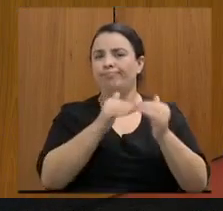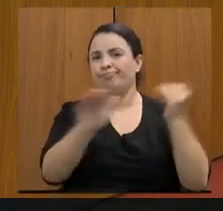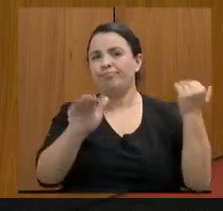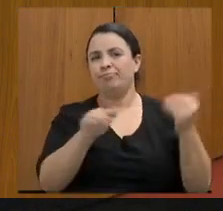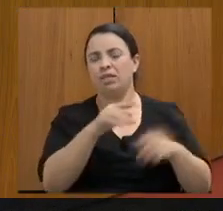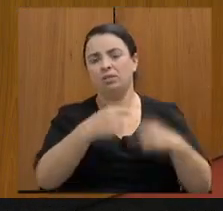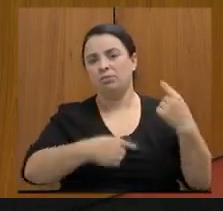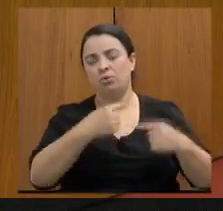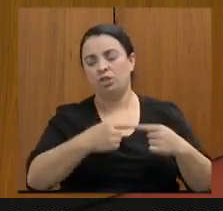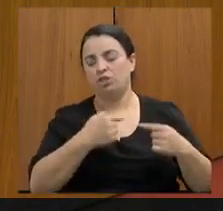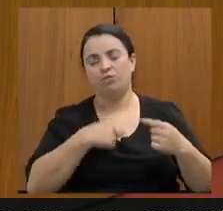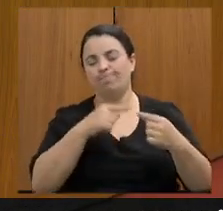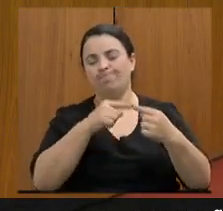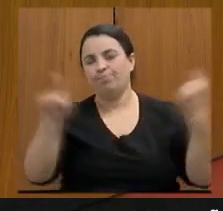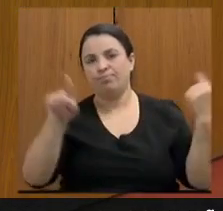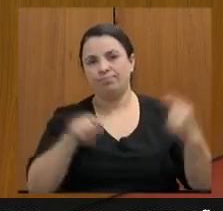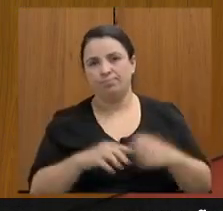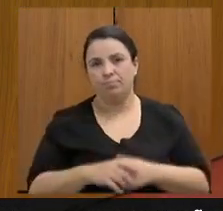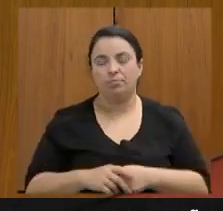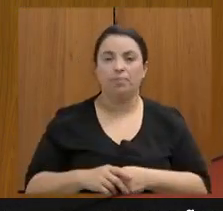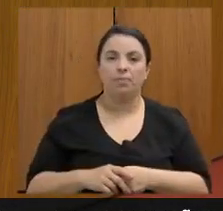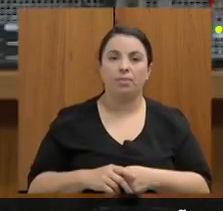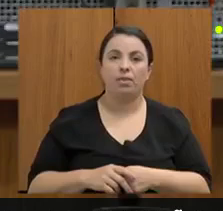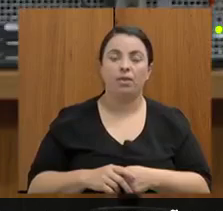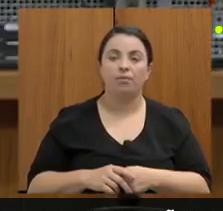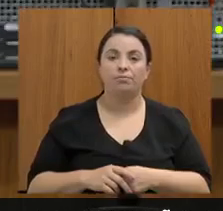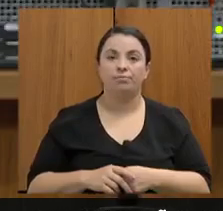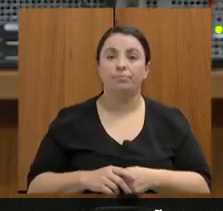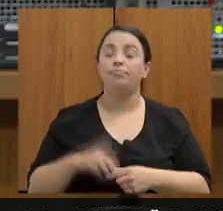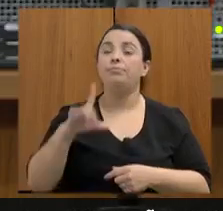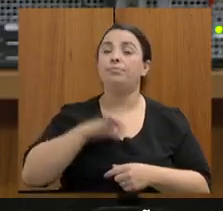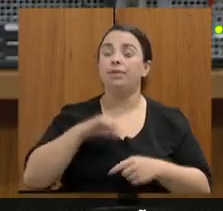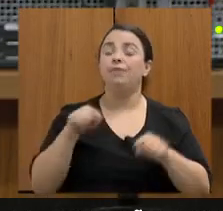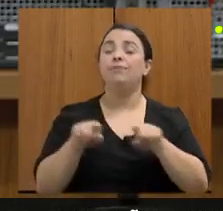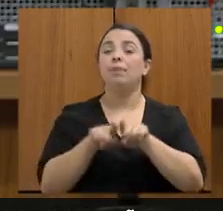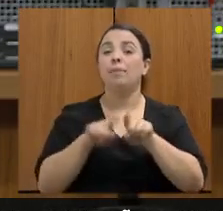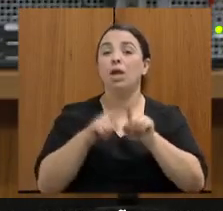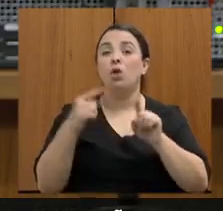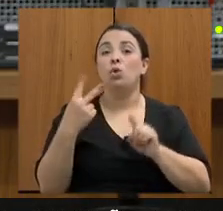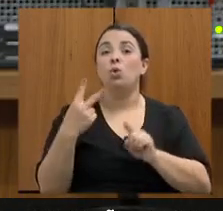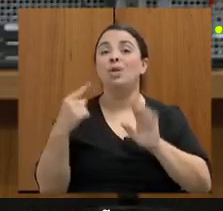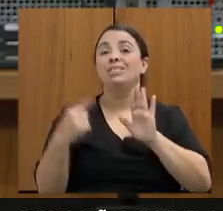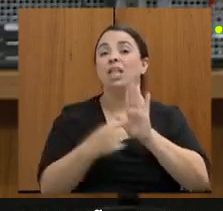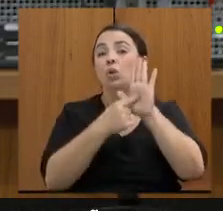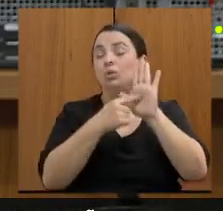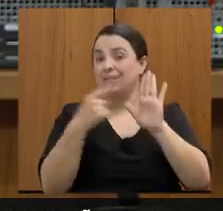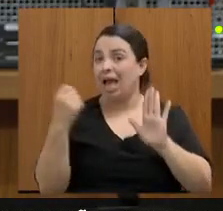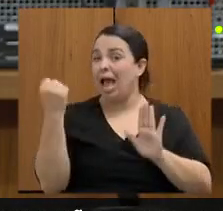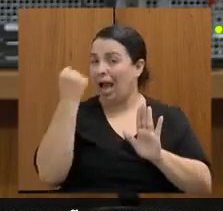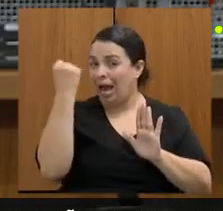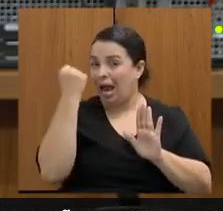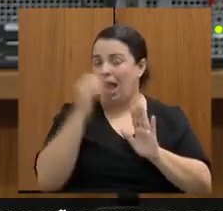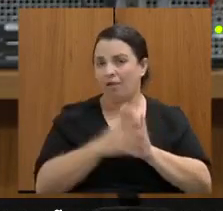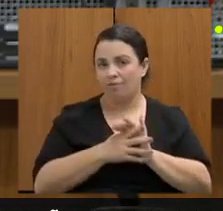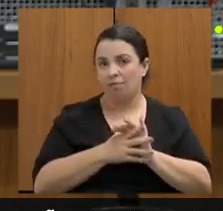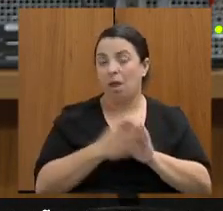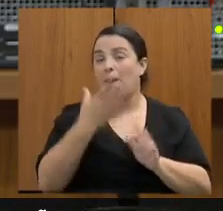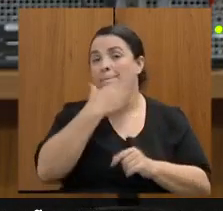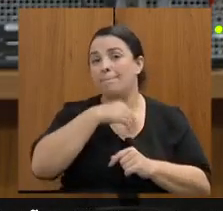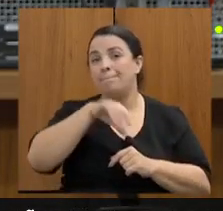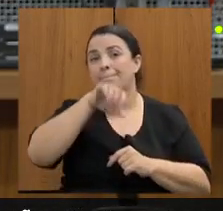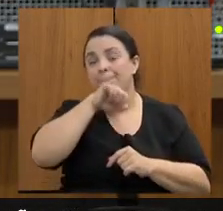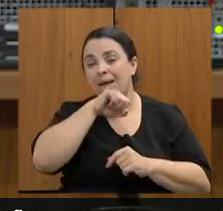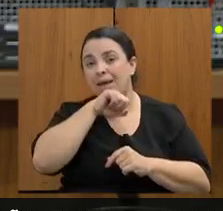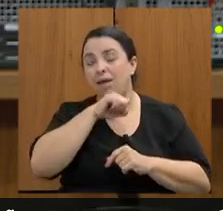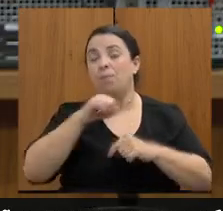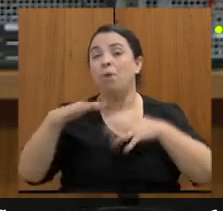no último dia que chegaram duas denúncias graves denúncia que pais a respeito de mobilização em